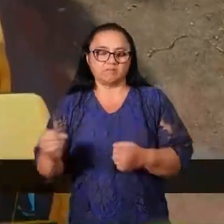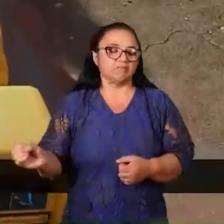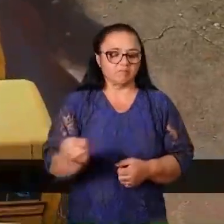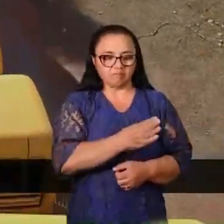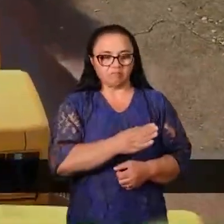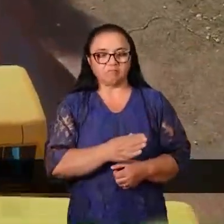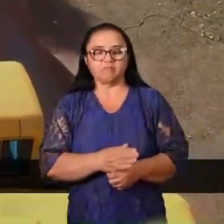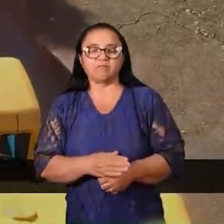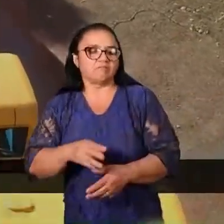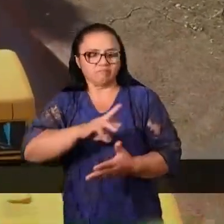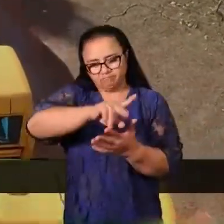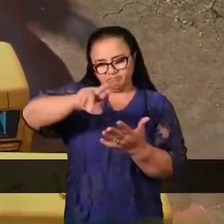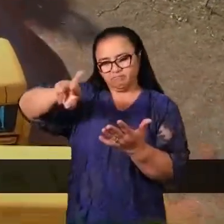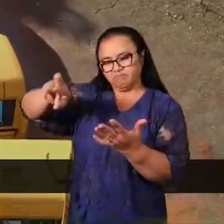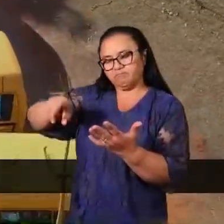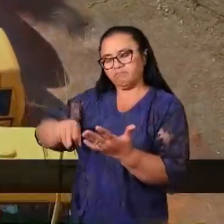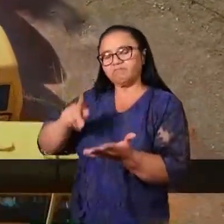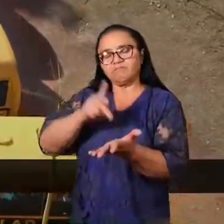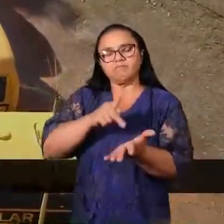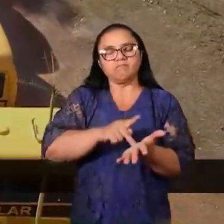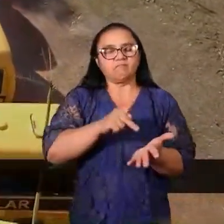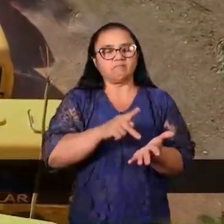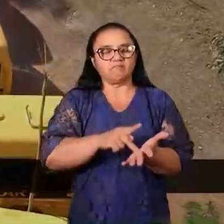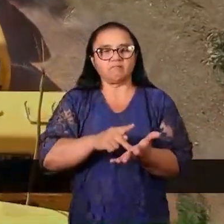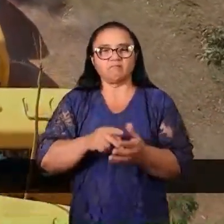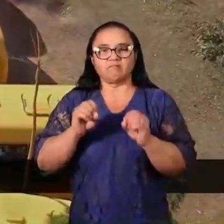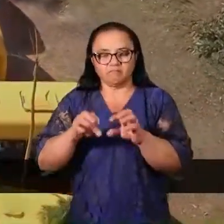modernizou o transporte escolar comprando ônibus novos e, entre outras várias realizações na área da educação, distribuiu